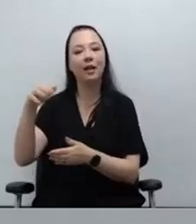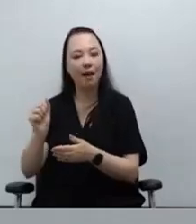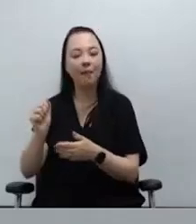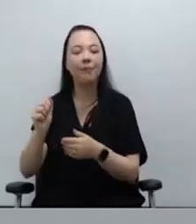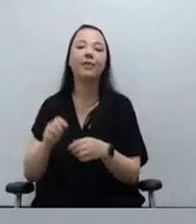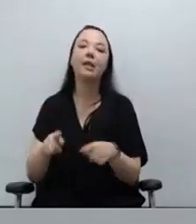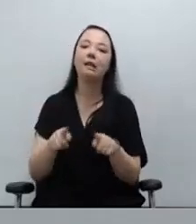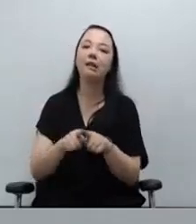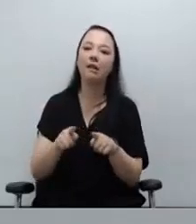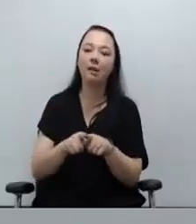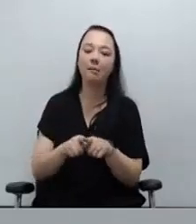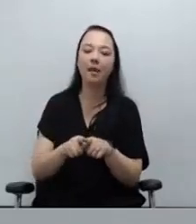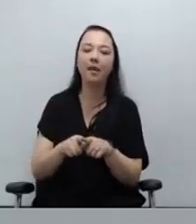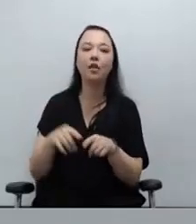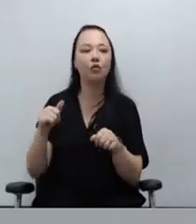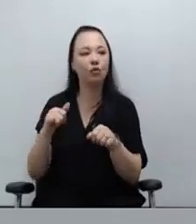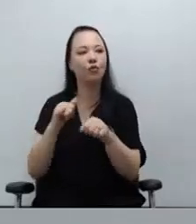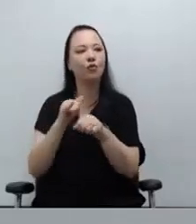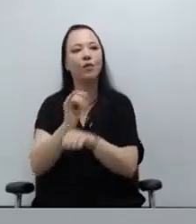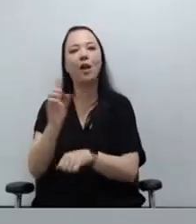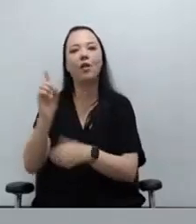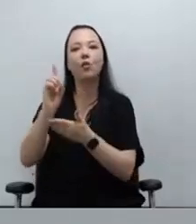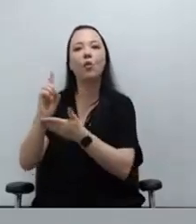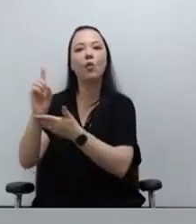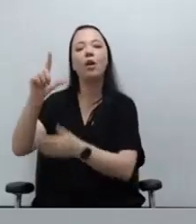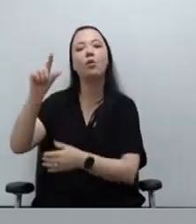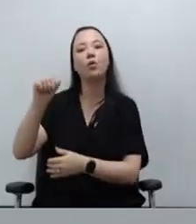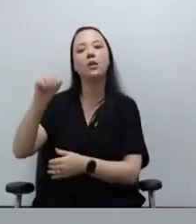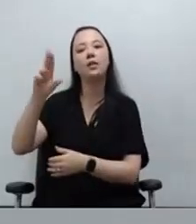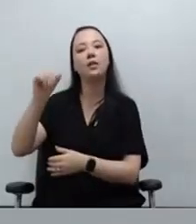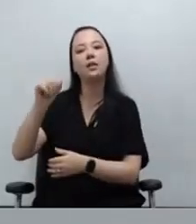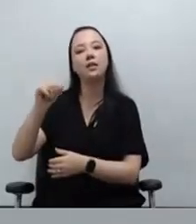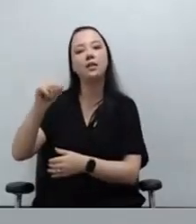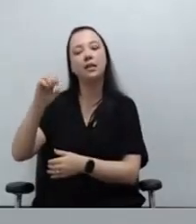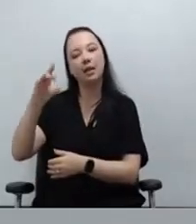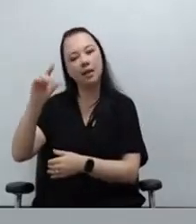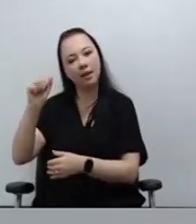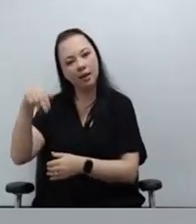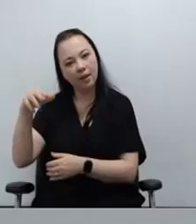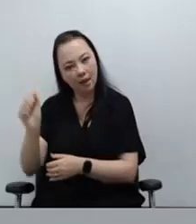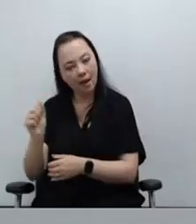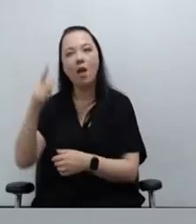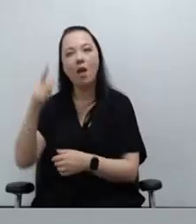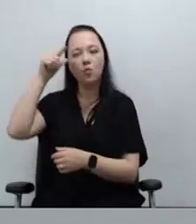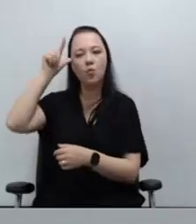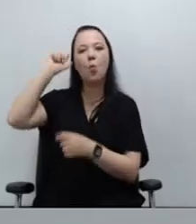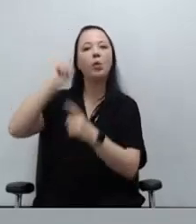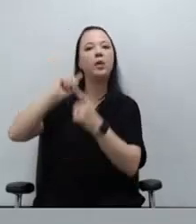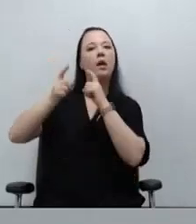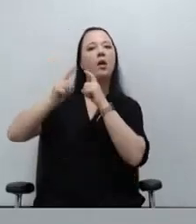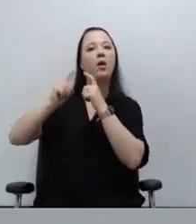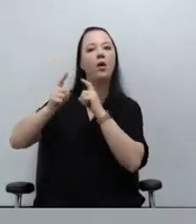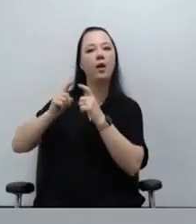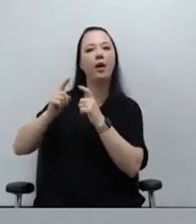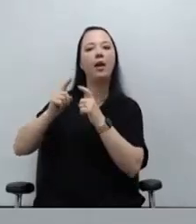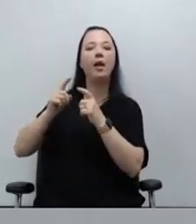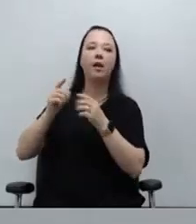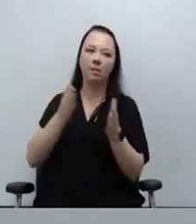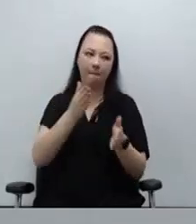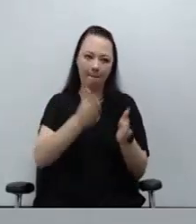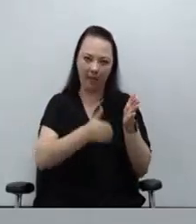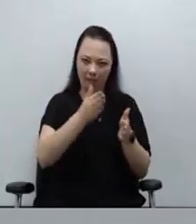justificando também a ausência da doutora Luciana, da Defensora-Geral, que ontem esteve na reunião do Condégio pela parte da manhã,